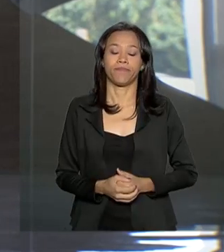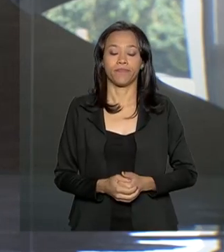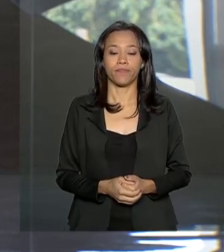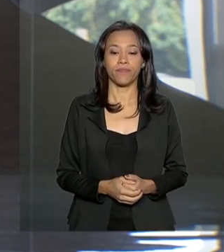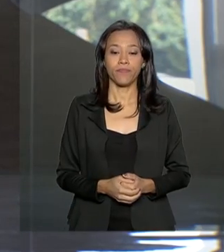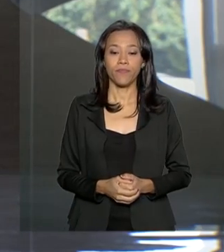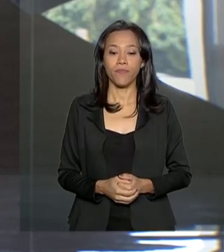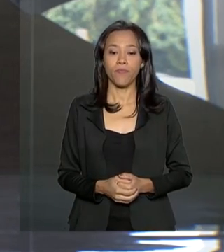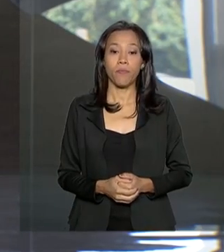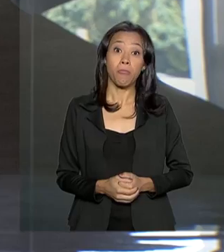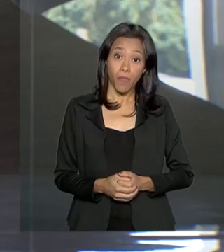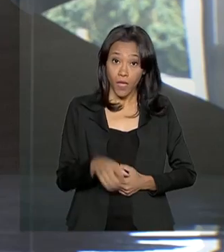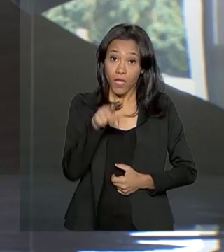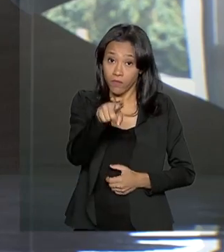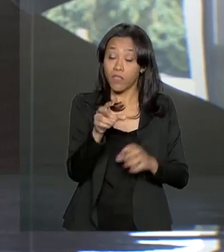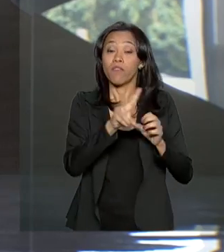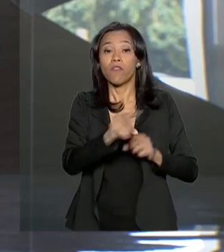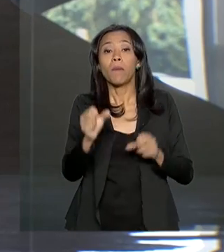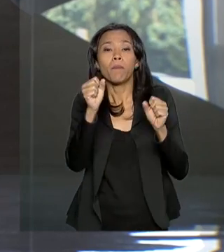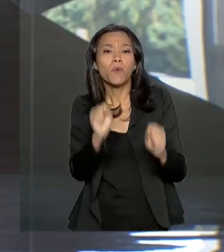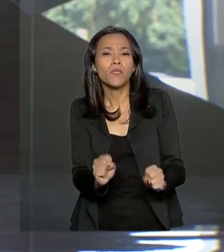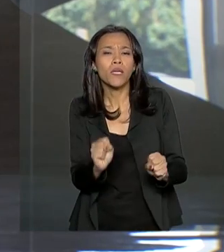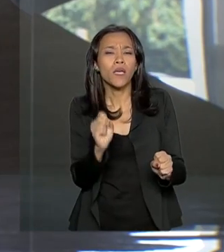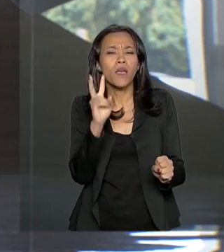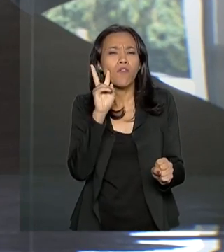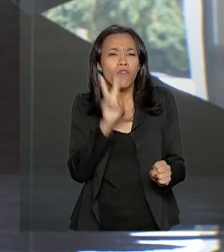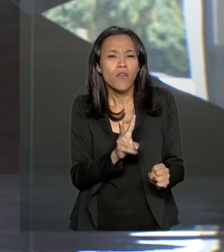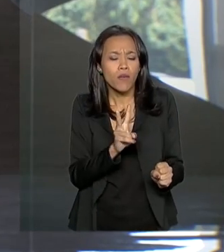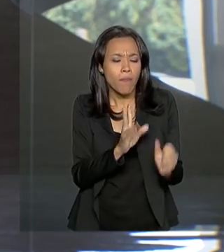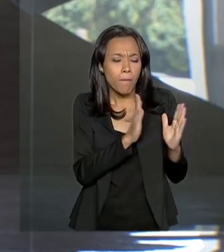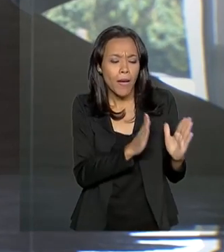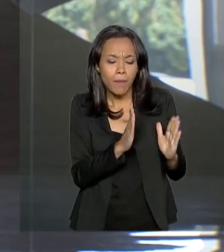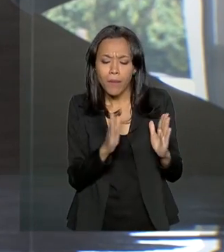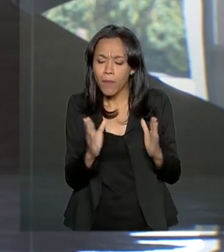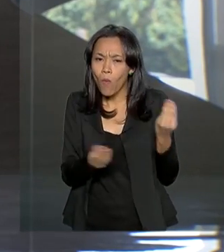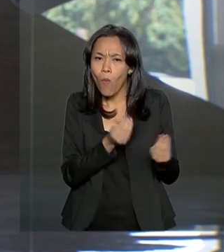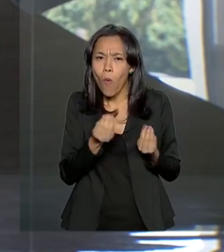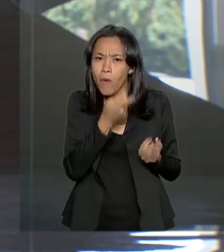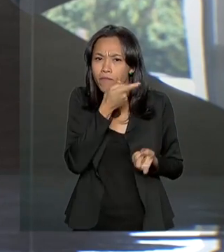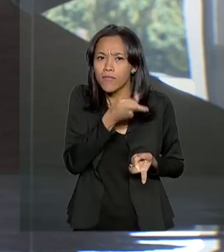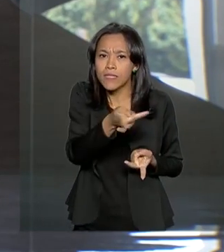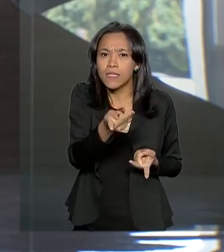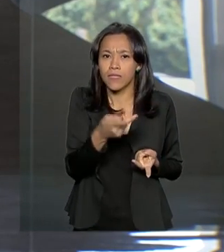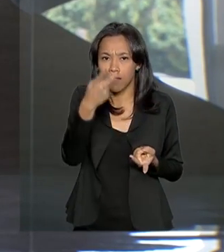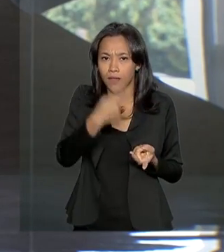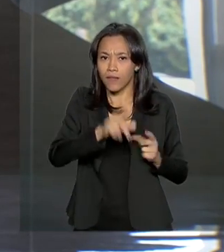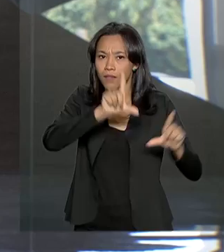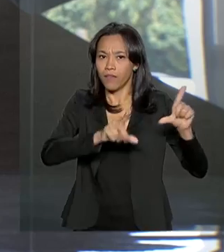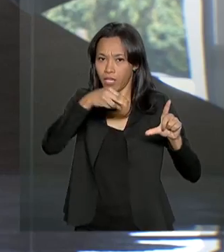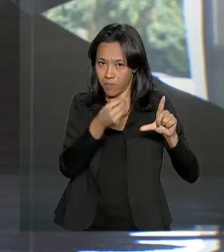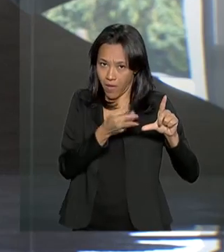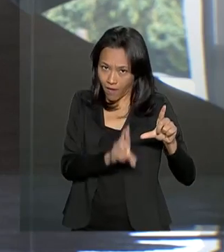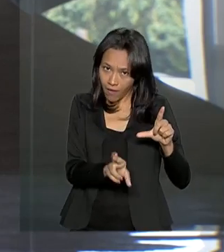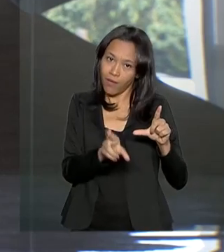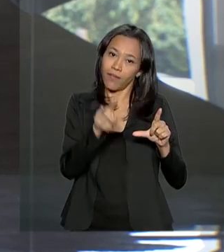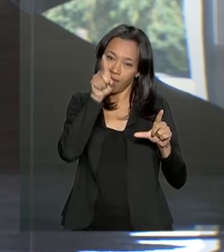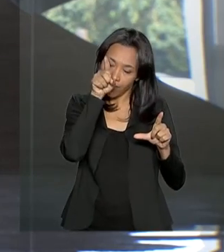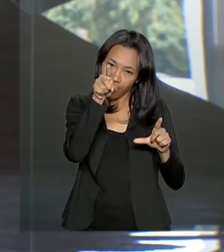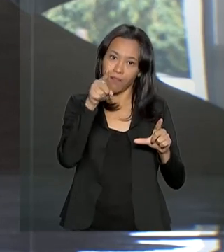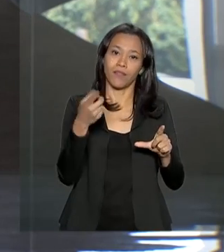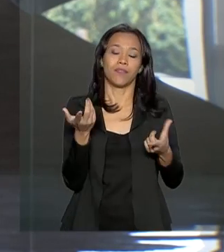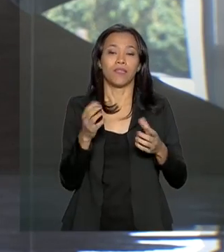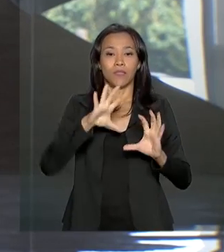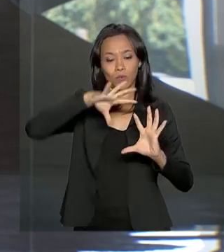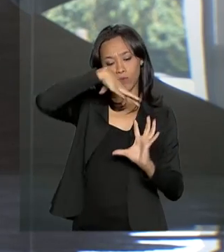E você vai poder acompanhar todos os passos dessa visita da TVNBR à Estação Comandante Ferraz.